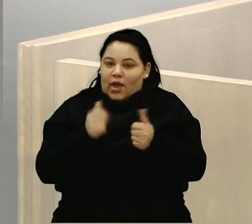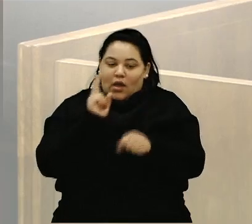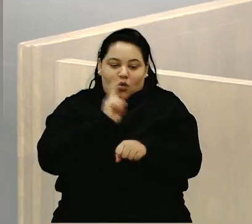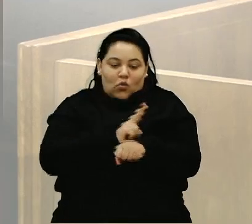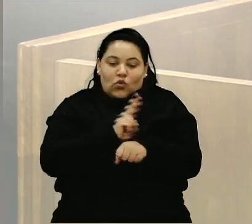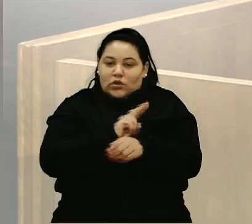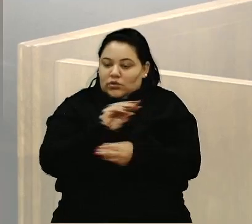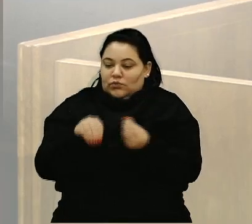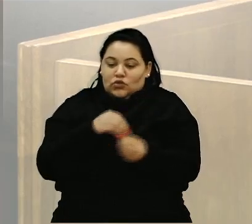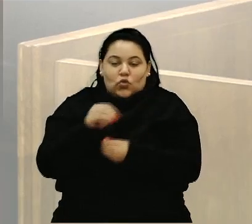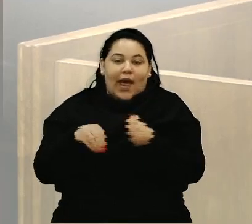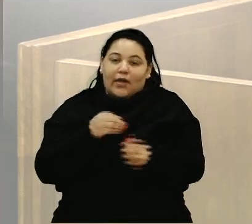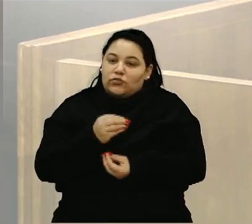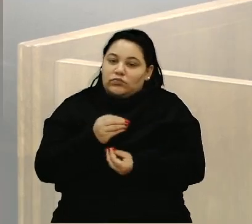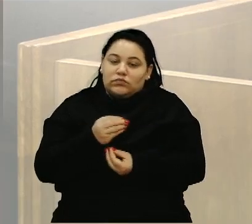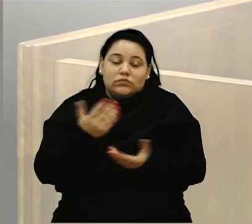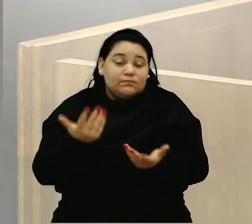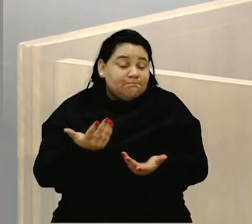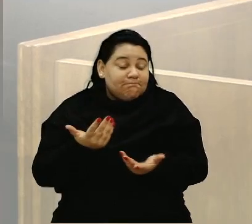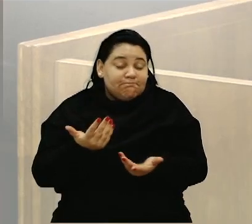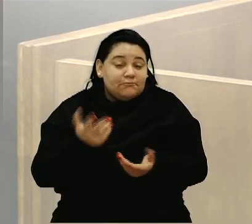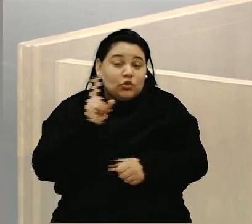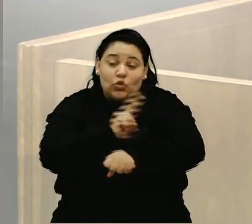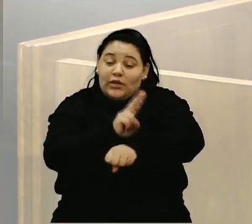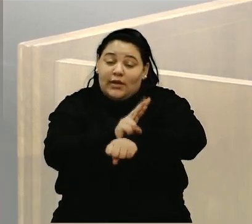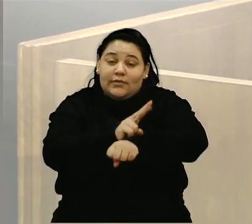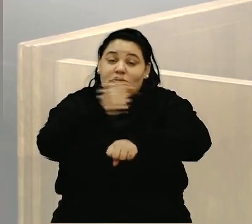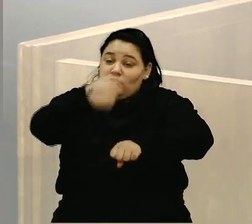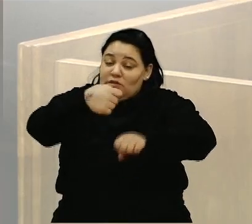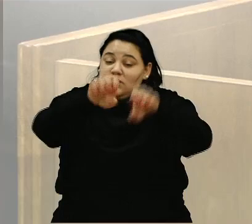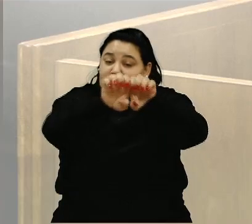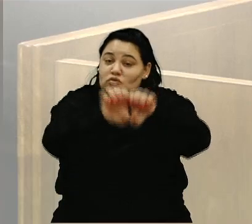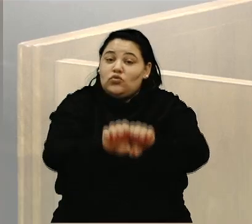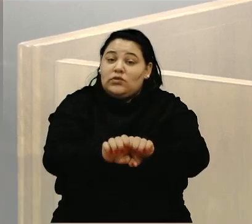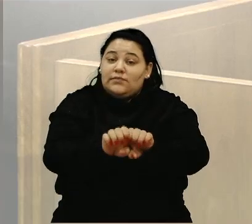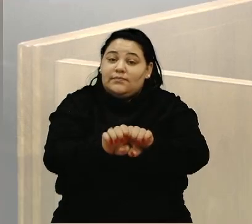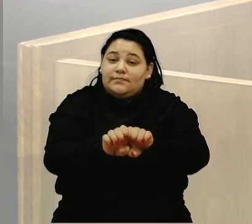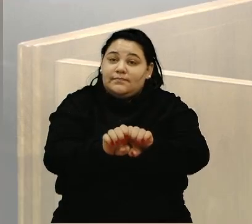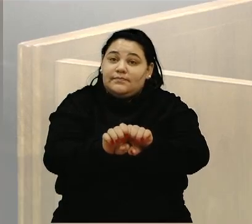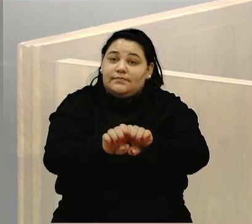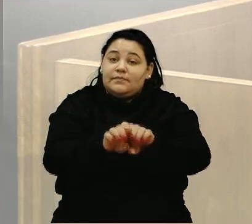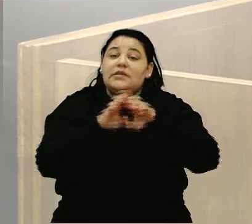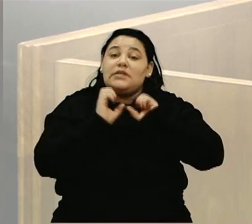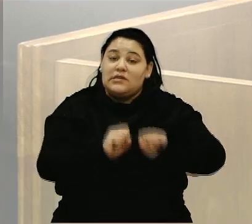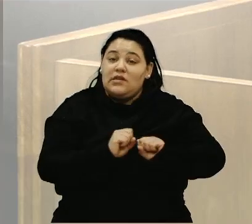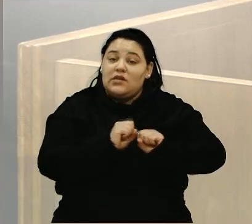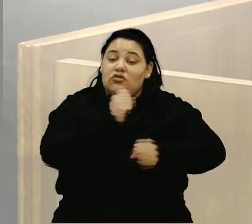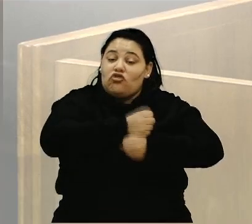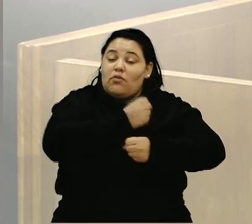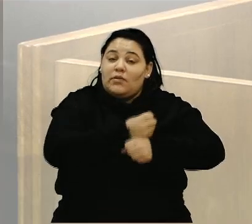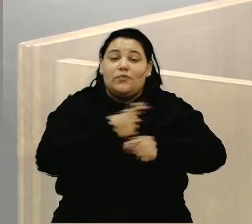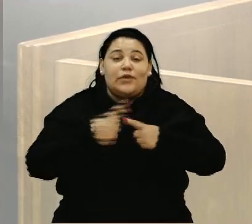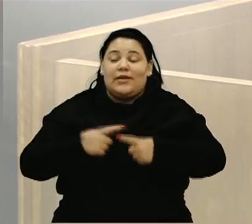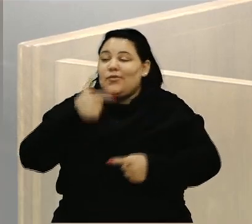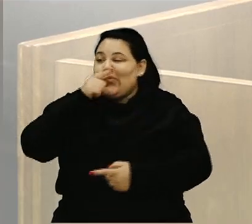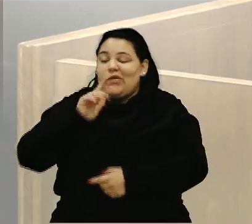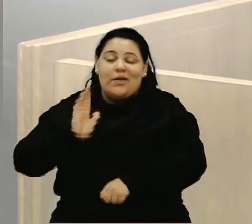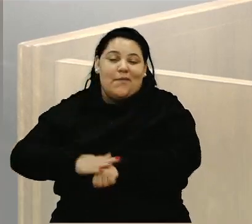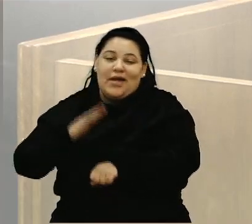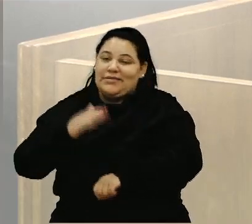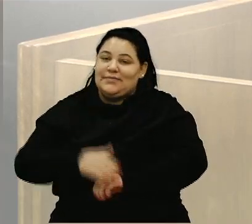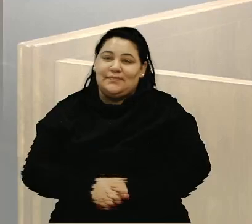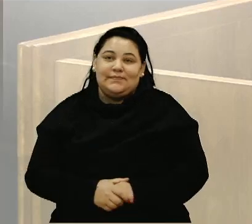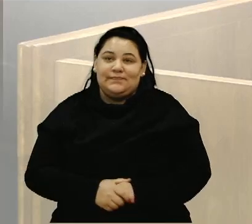misto, então, pelo menos. Nós precisamos estrutura para a Secretaria de Obras, porque não é possível mais, como a casa